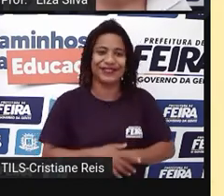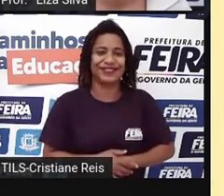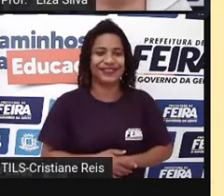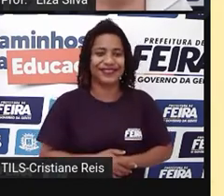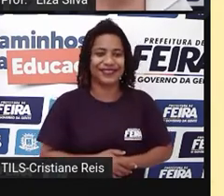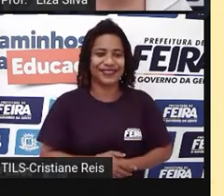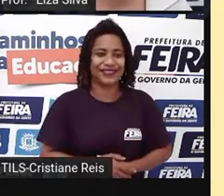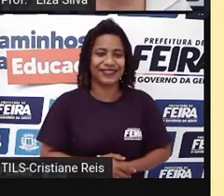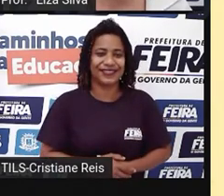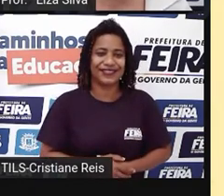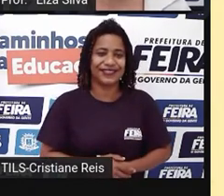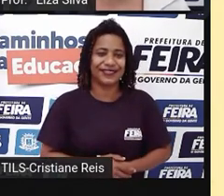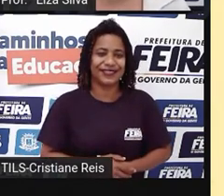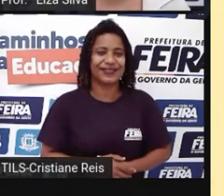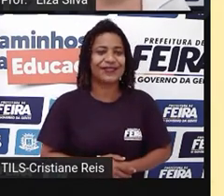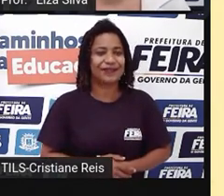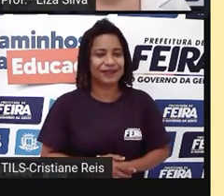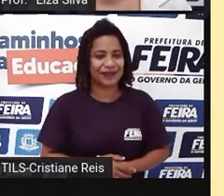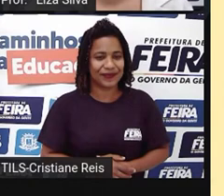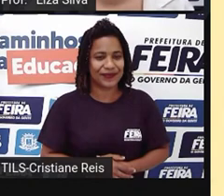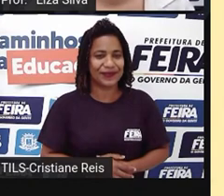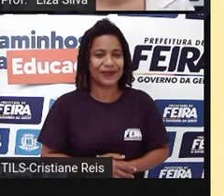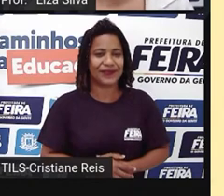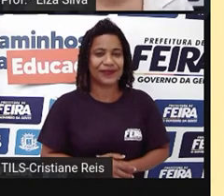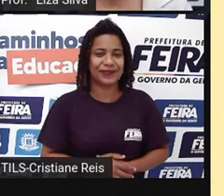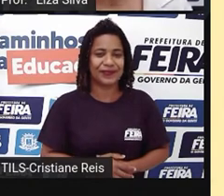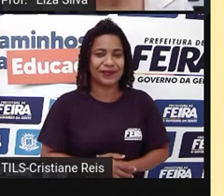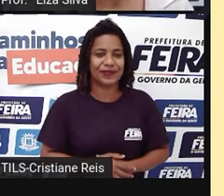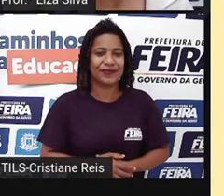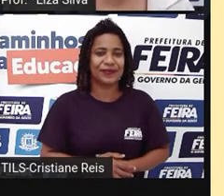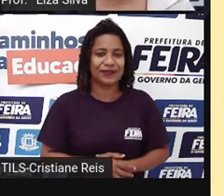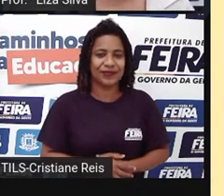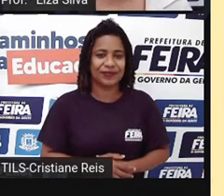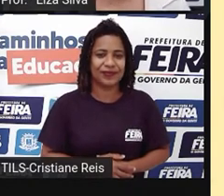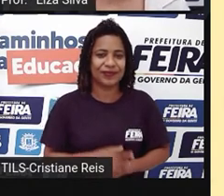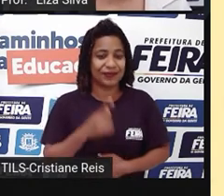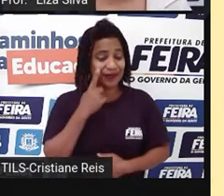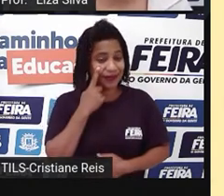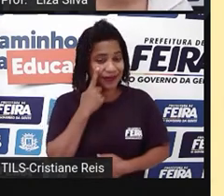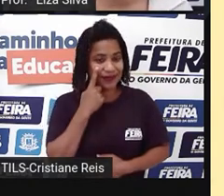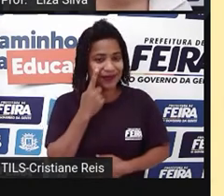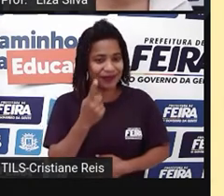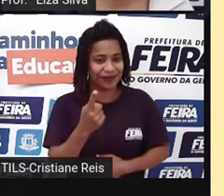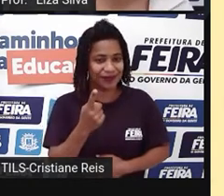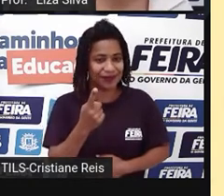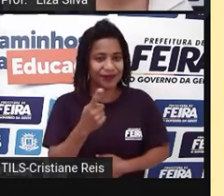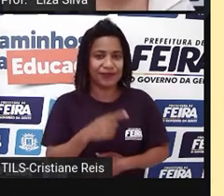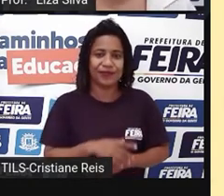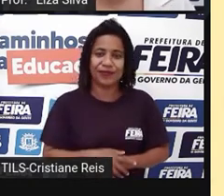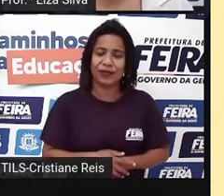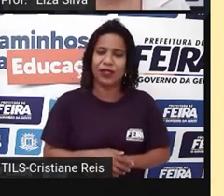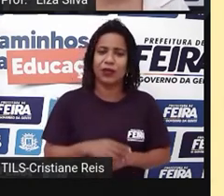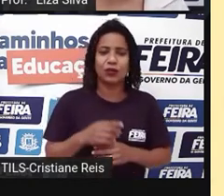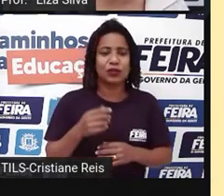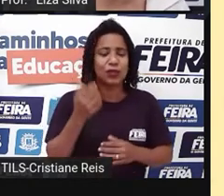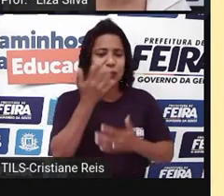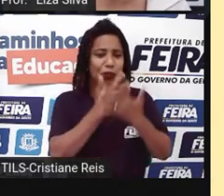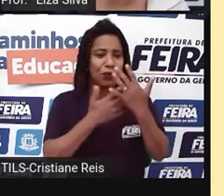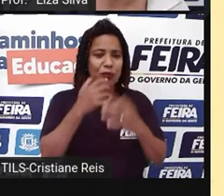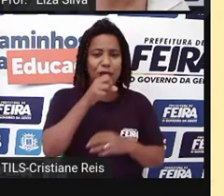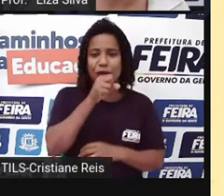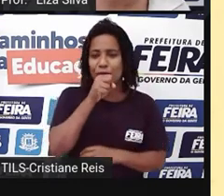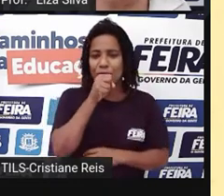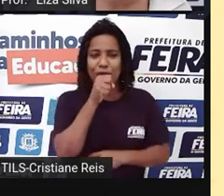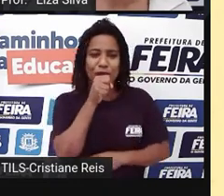So, next one. Who is your favorite singer? Então, quem é seu cantor ou sua cantora